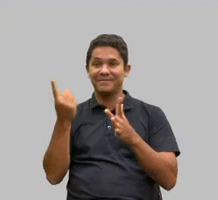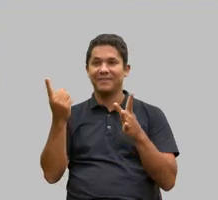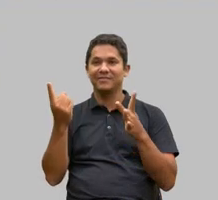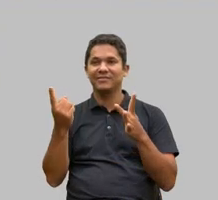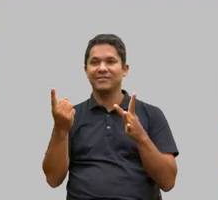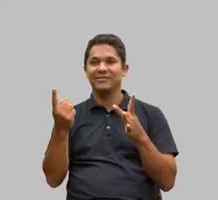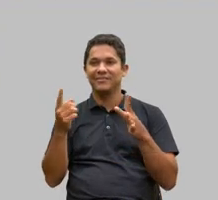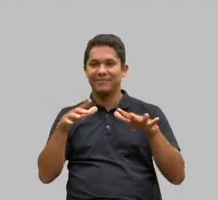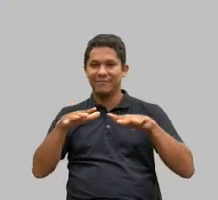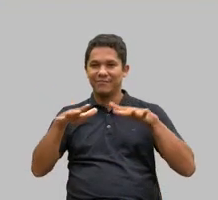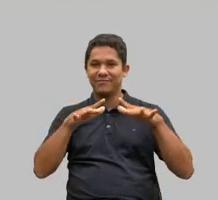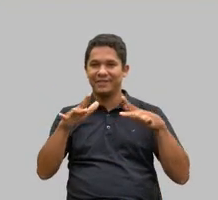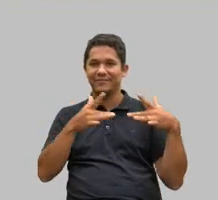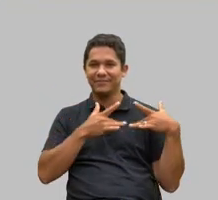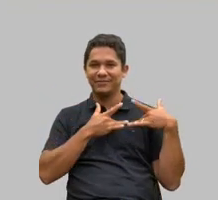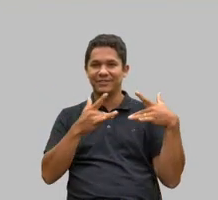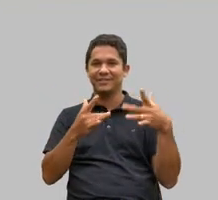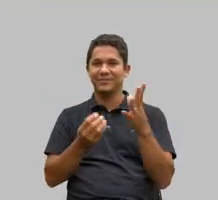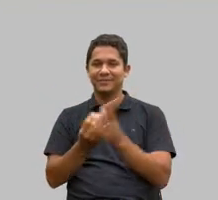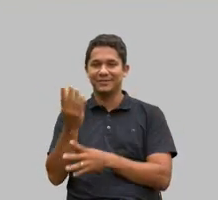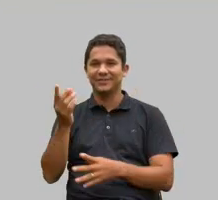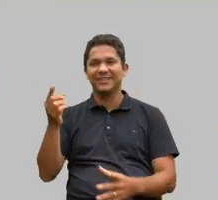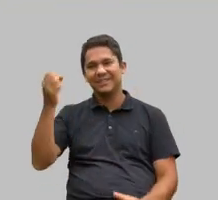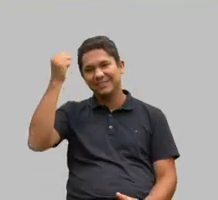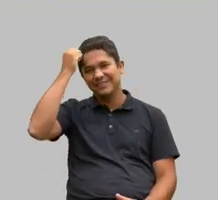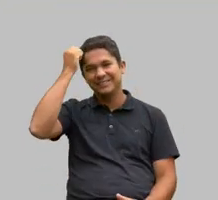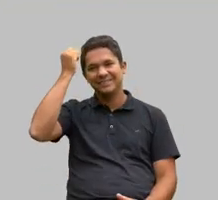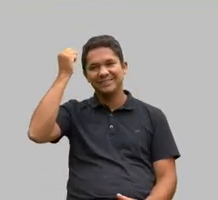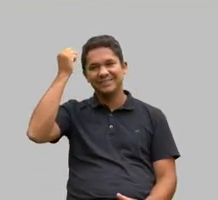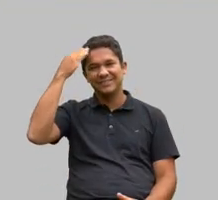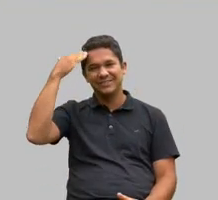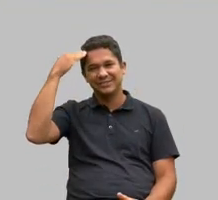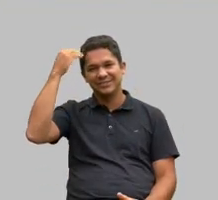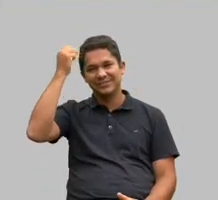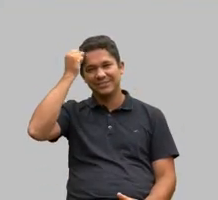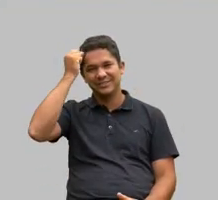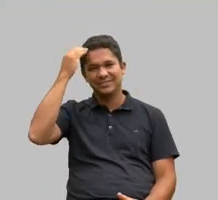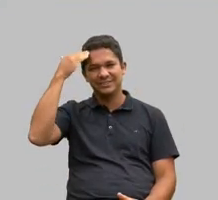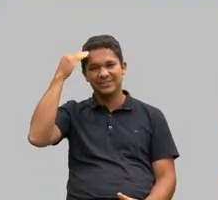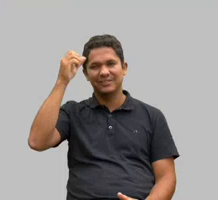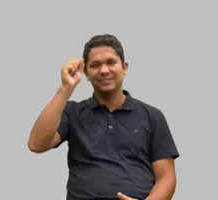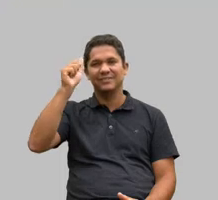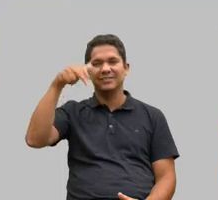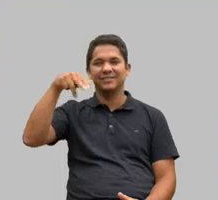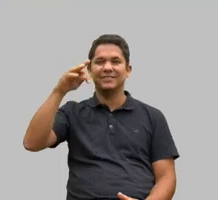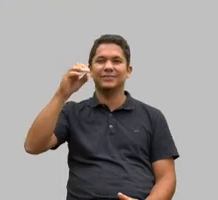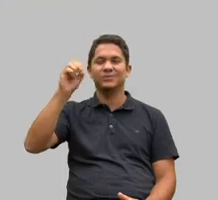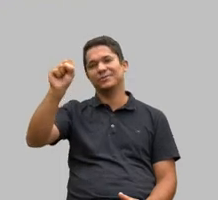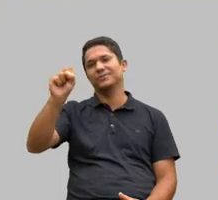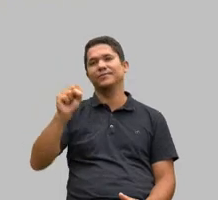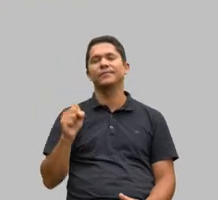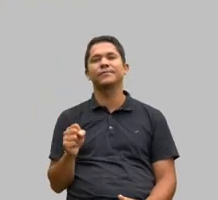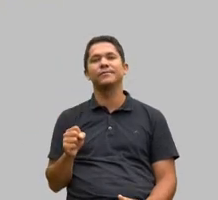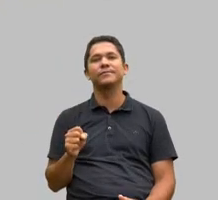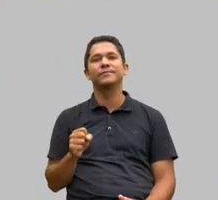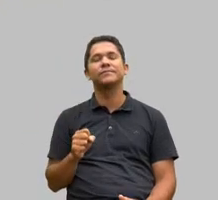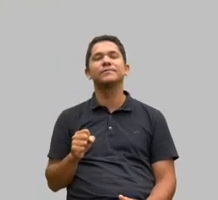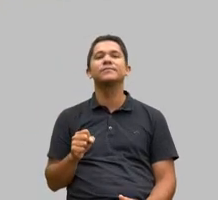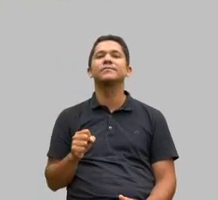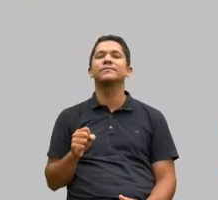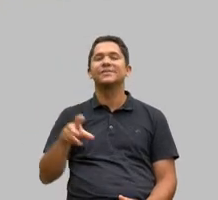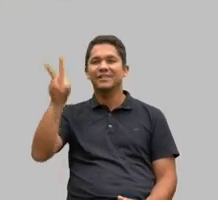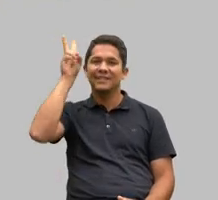o deputado teve a oportunidade de crescer e aprender muito a vida é assim mesmo e relembrando os tempos lá